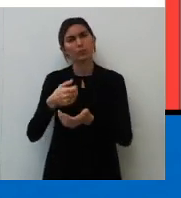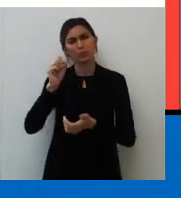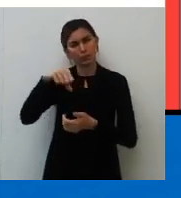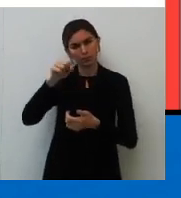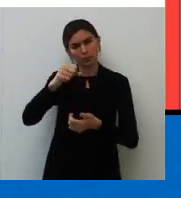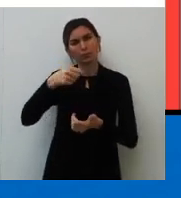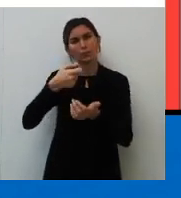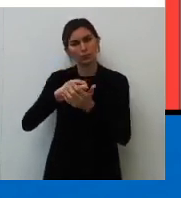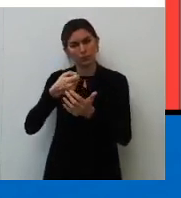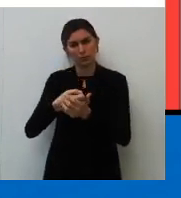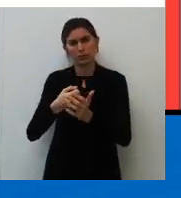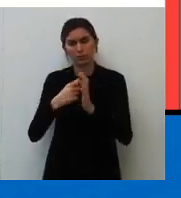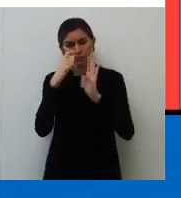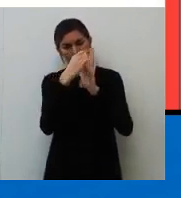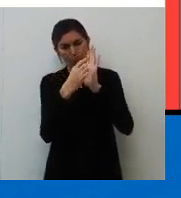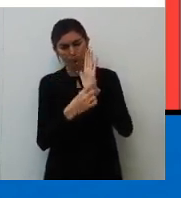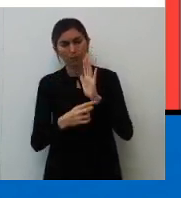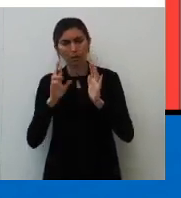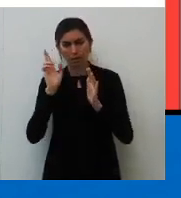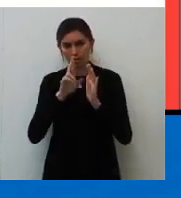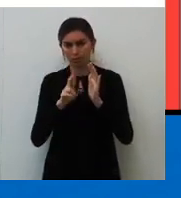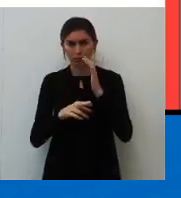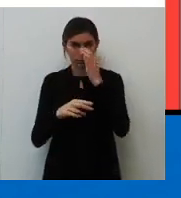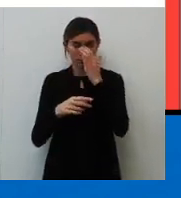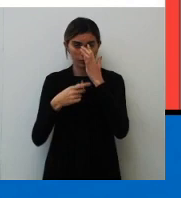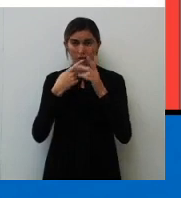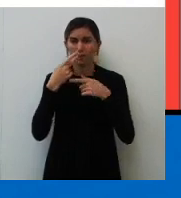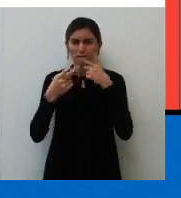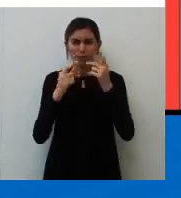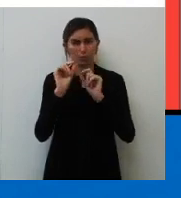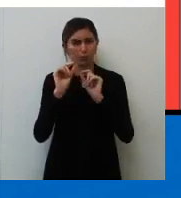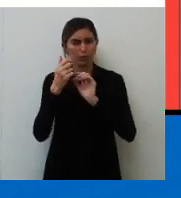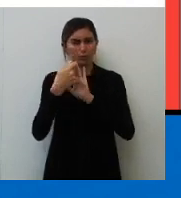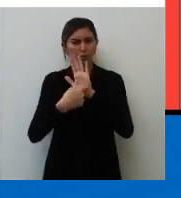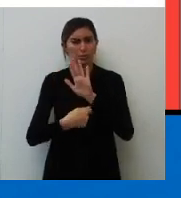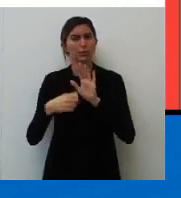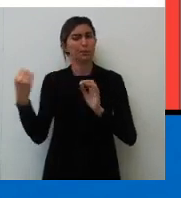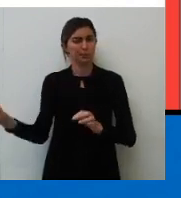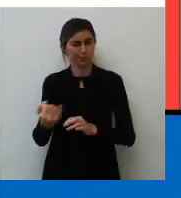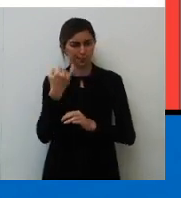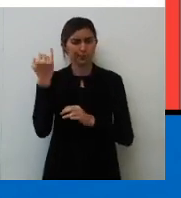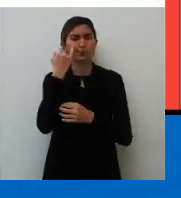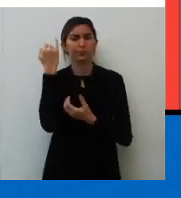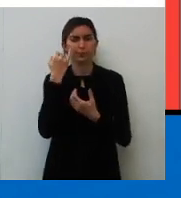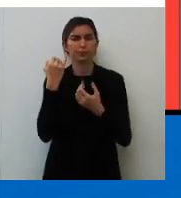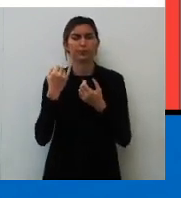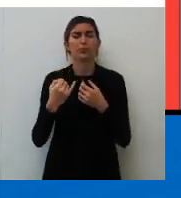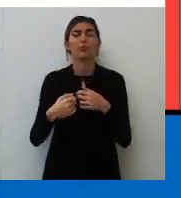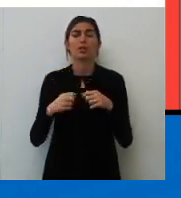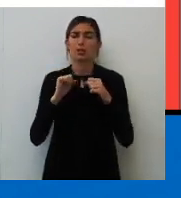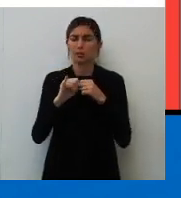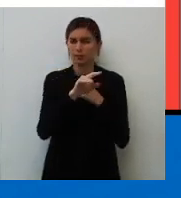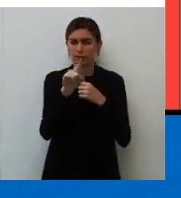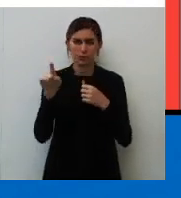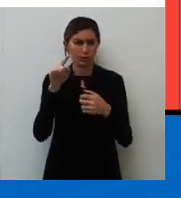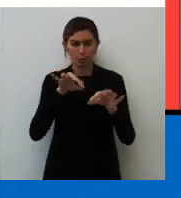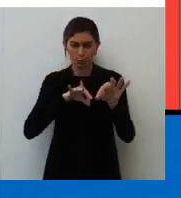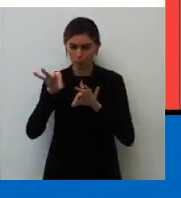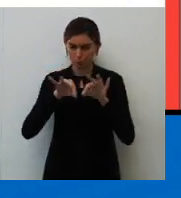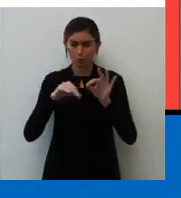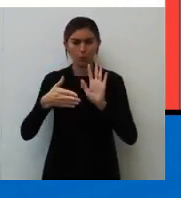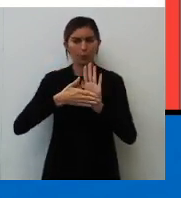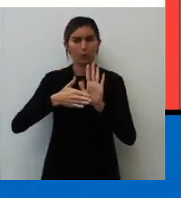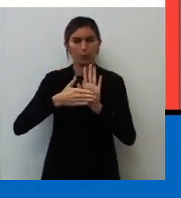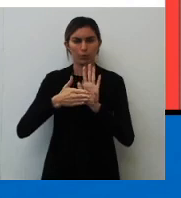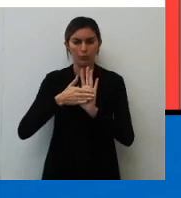É sim. Antes de resolver essas questões, falar mais um pouquinho de redação. Importantíssimo. Se você não elaborar uma